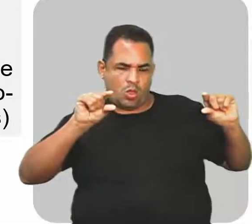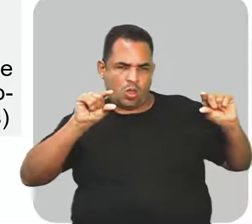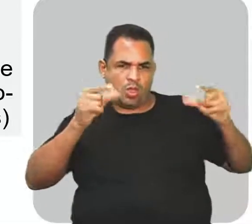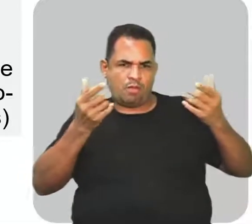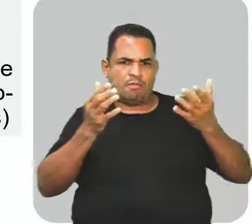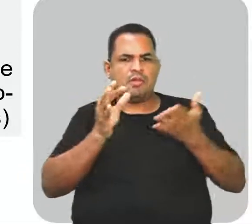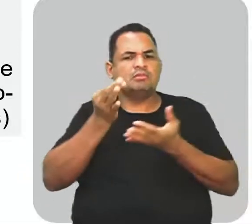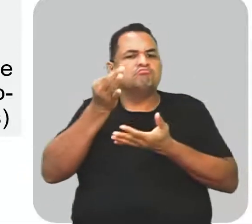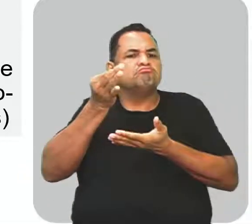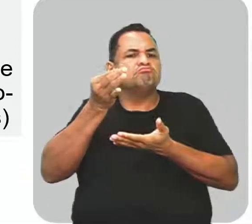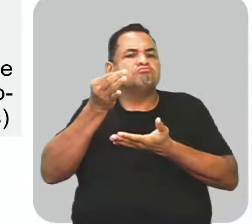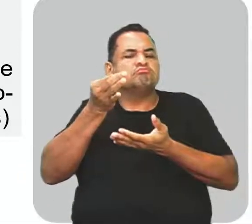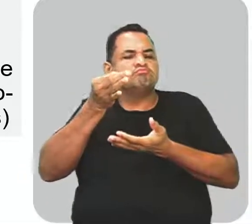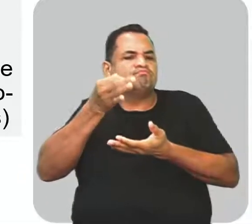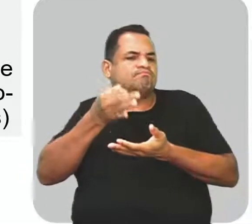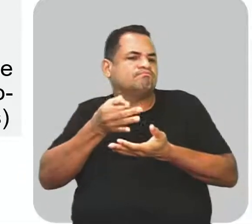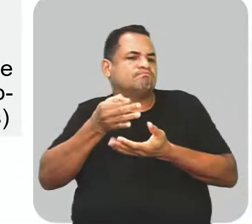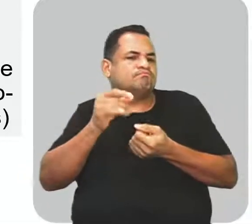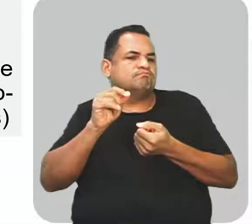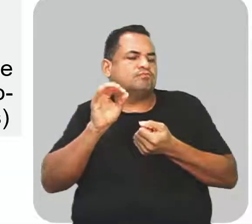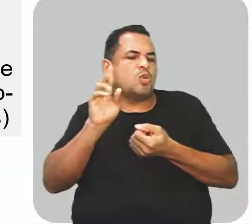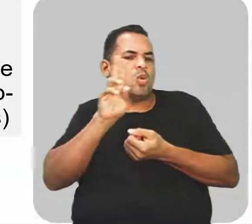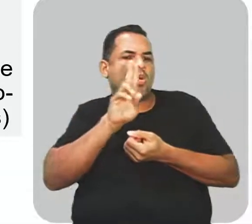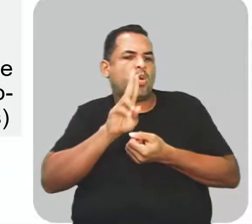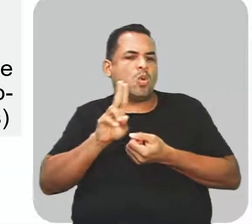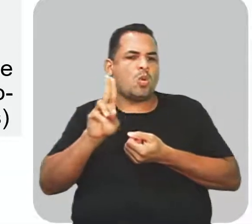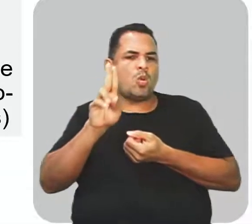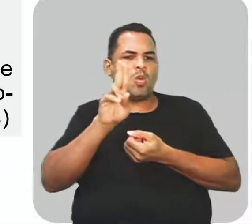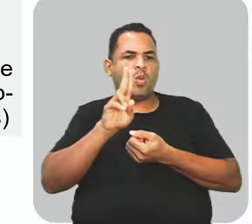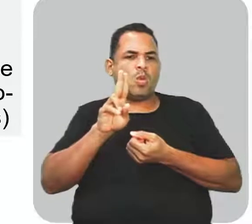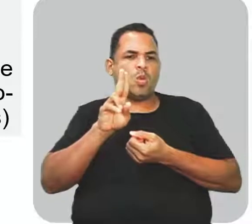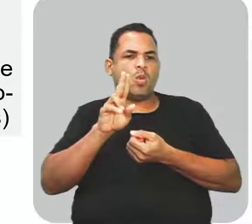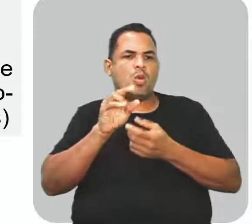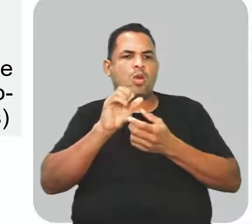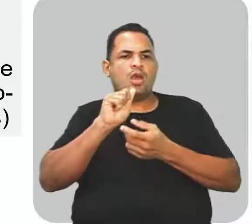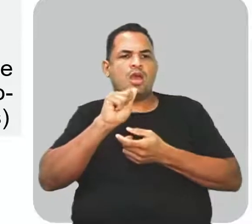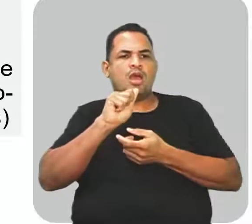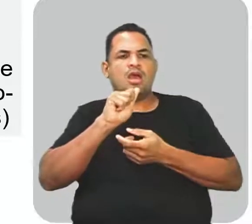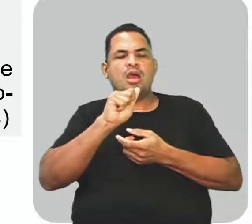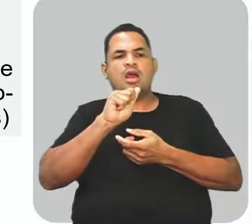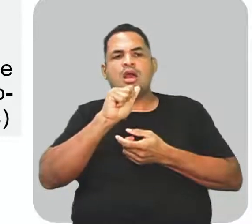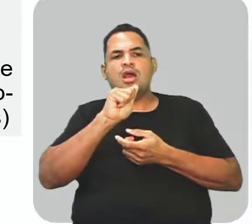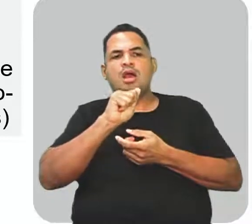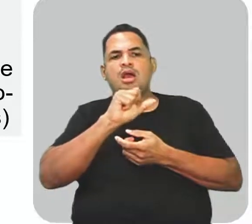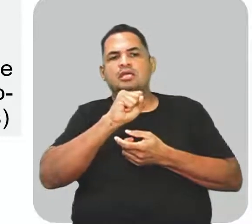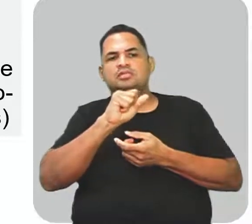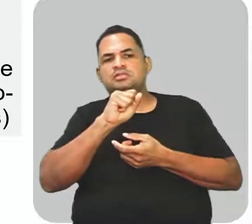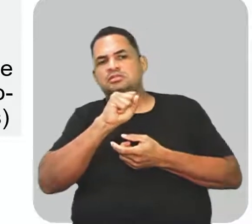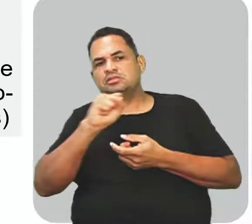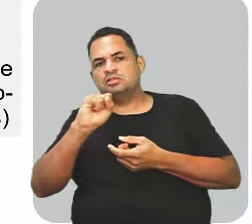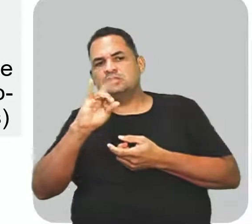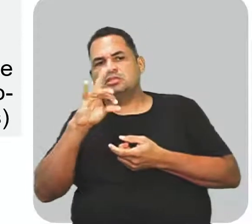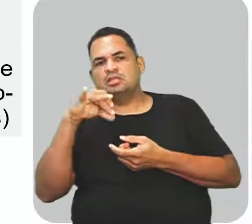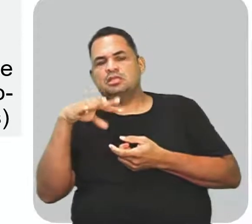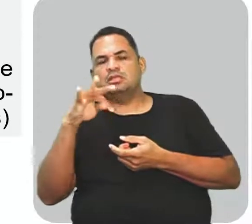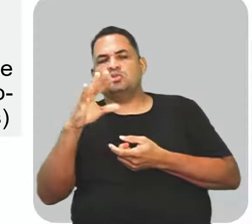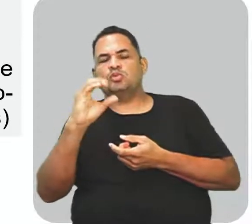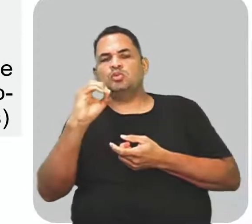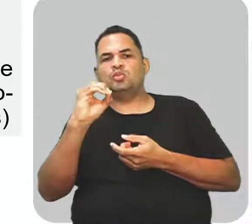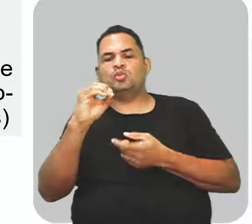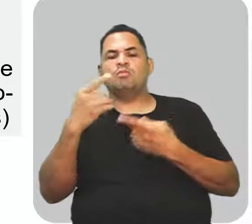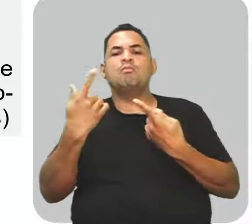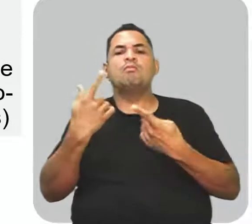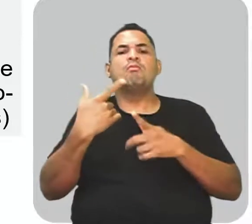exatamente fazer uso do assíndeto. Por que não estamos aí